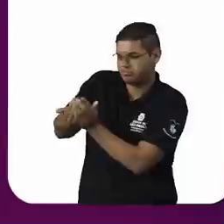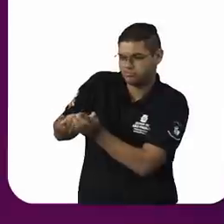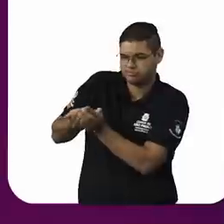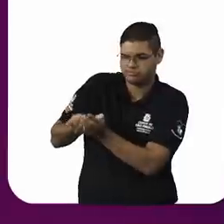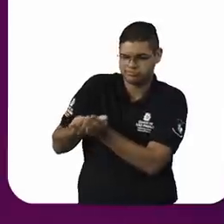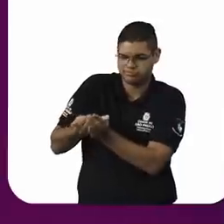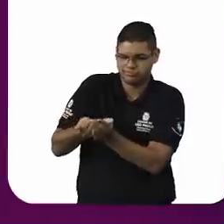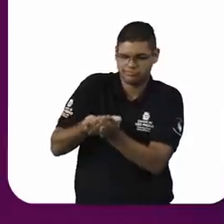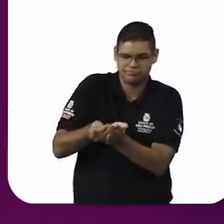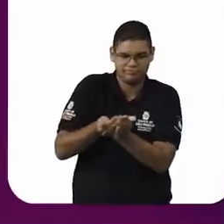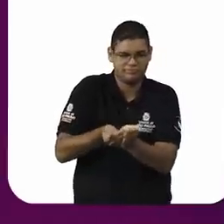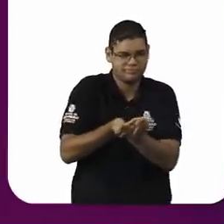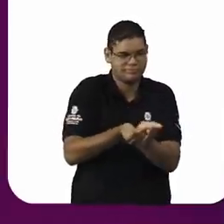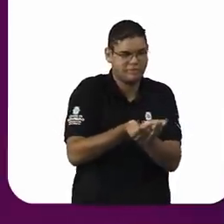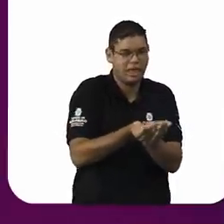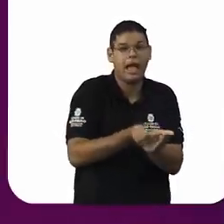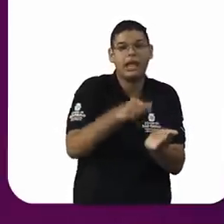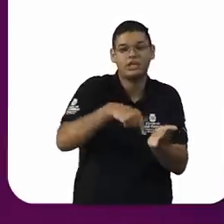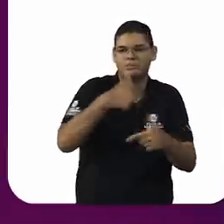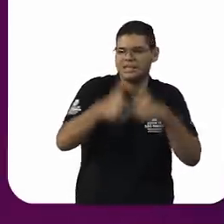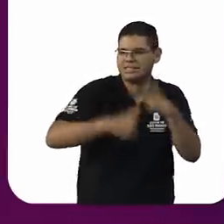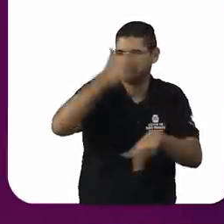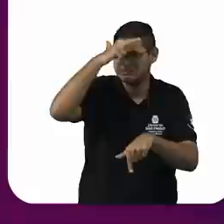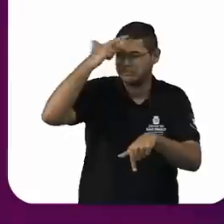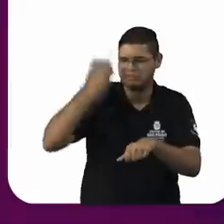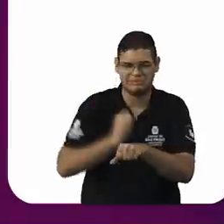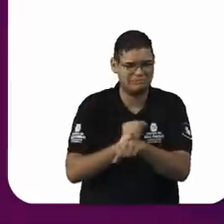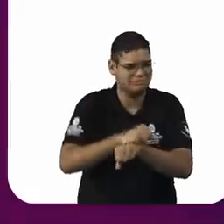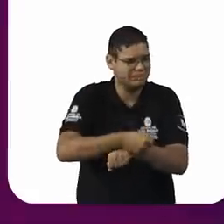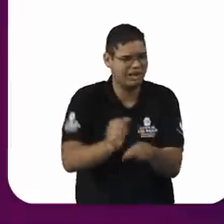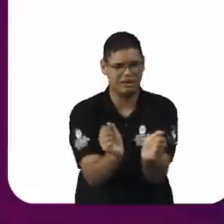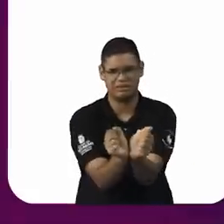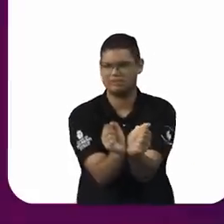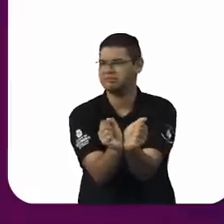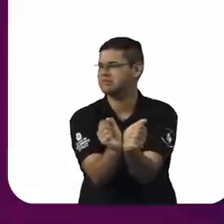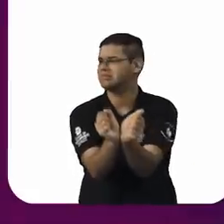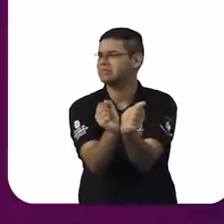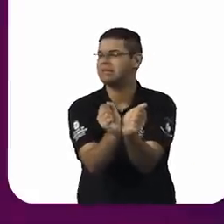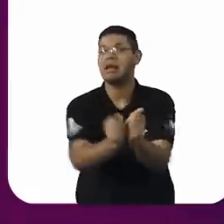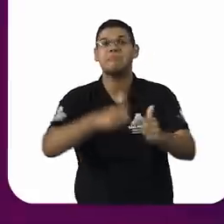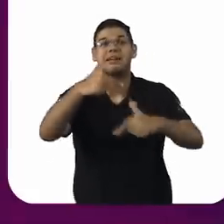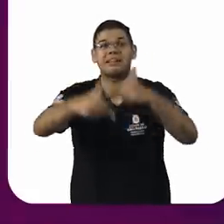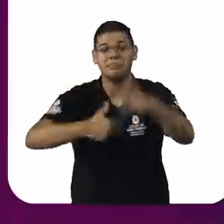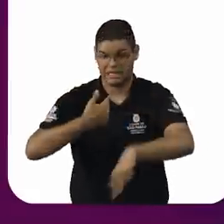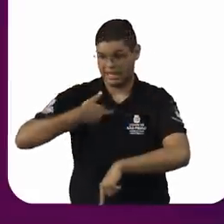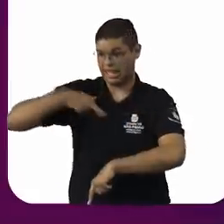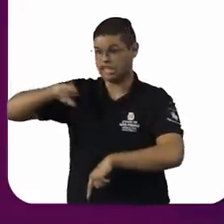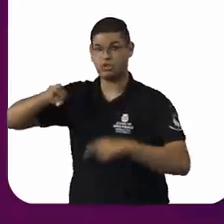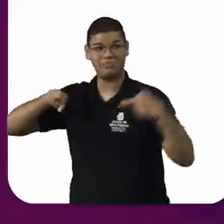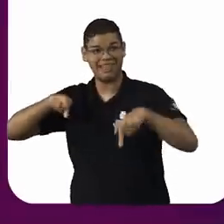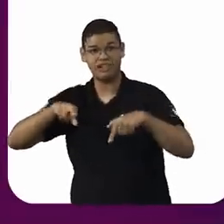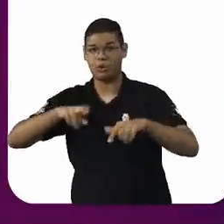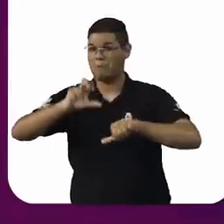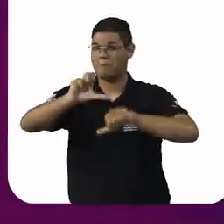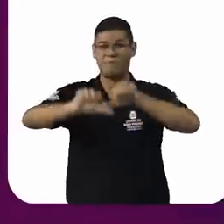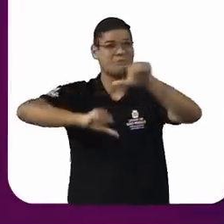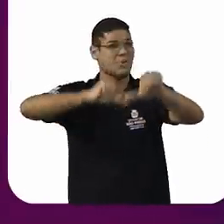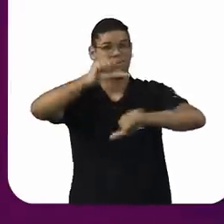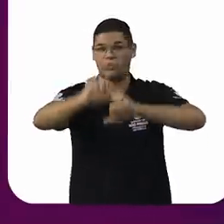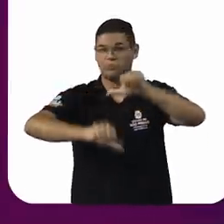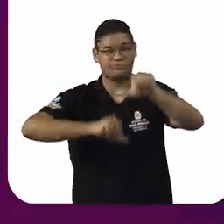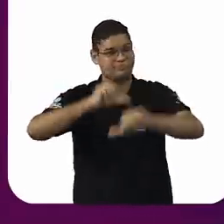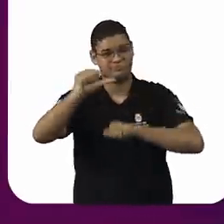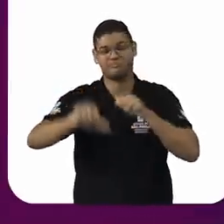religião era totalmente anulada. Então, a gente vê que as raízes são muito profundas. Exatamente isso. É o termo que